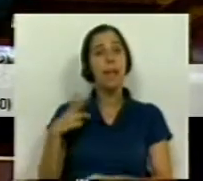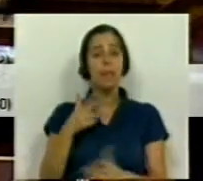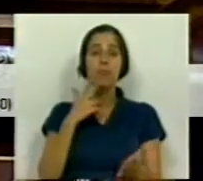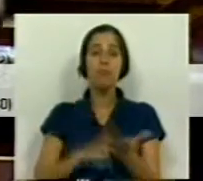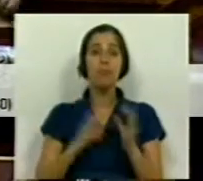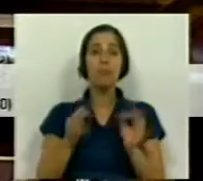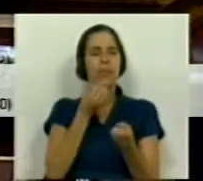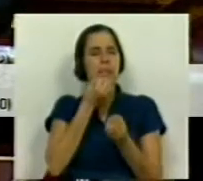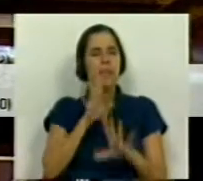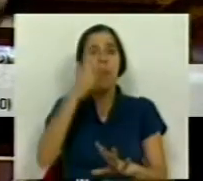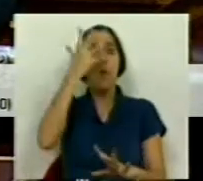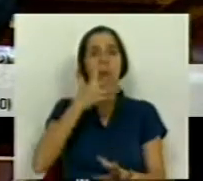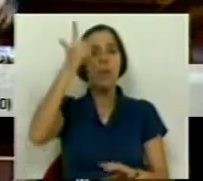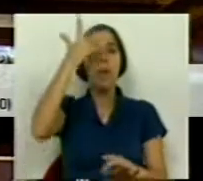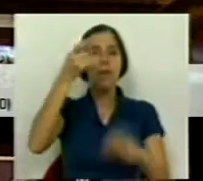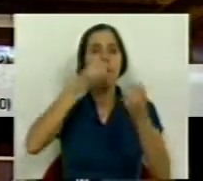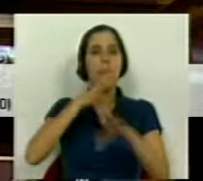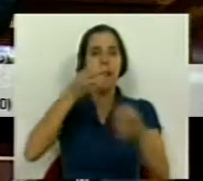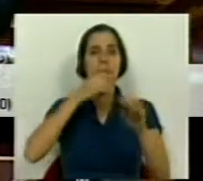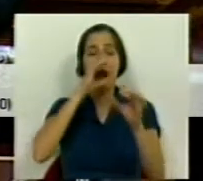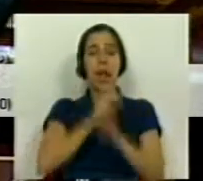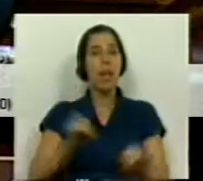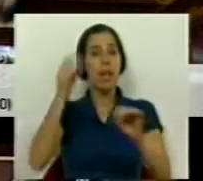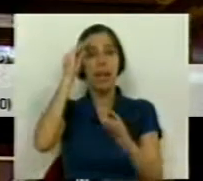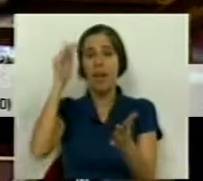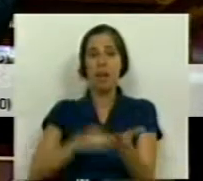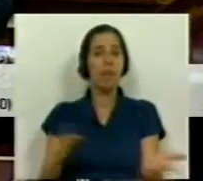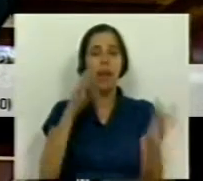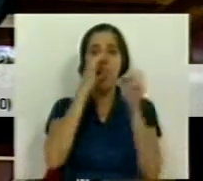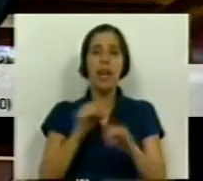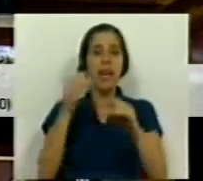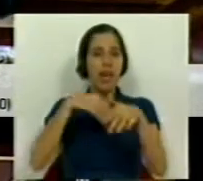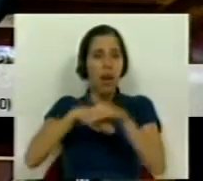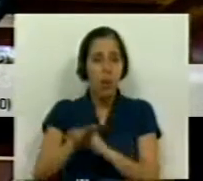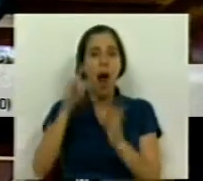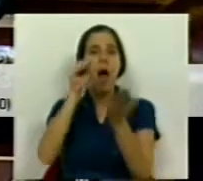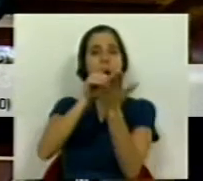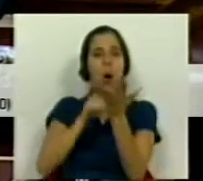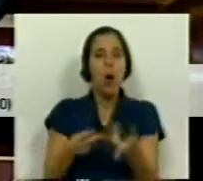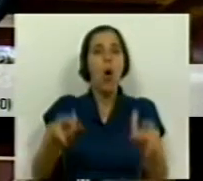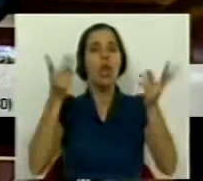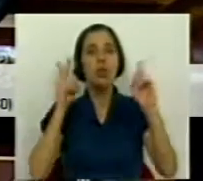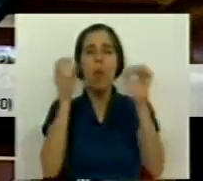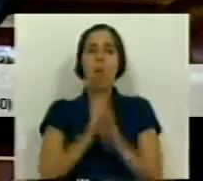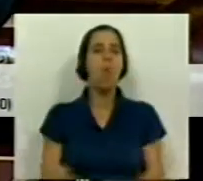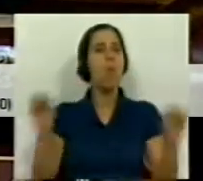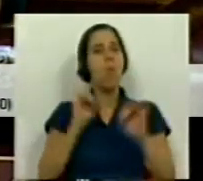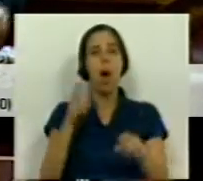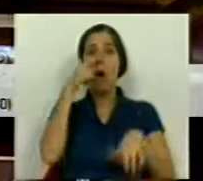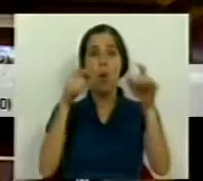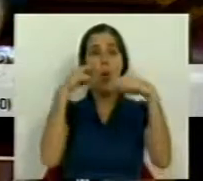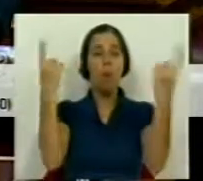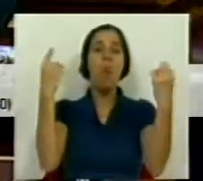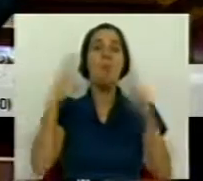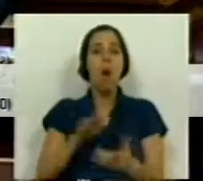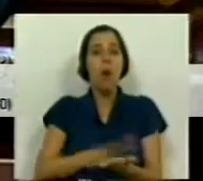no entanto, se perde a cada dia que passa, porque ninguém o inventaria, ninguém o arquiva e ninguém o disponibiliza ao público, a não ser